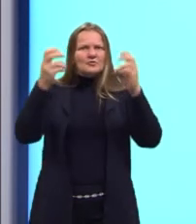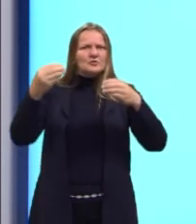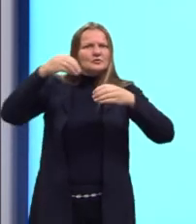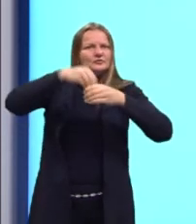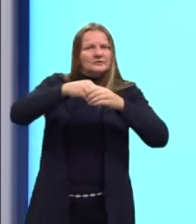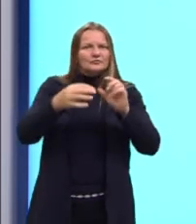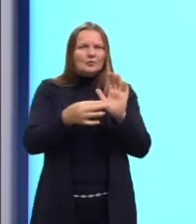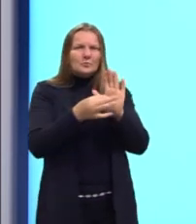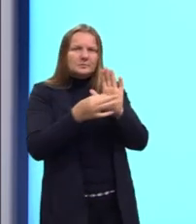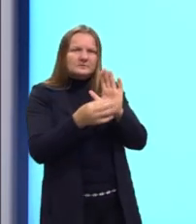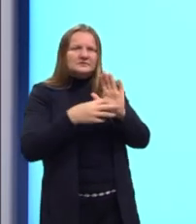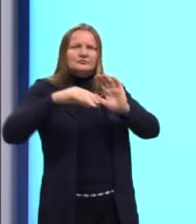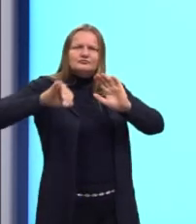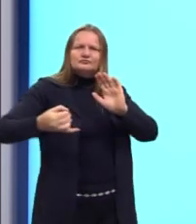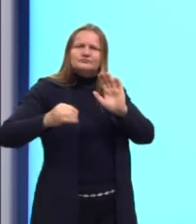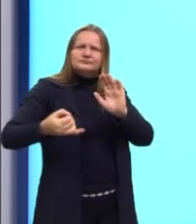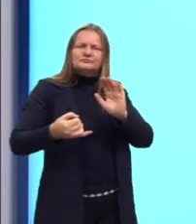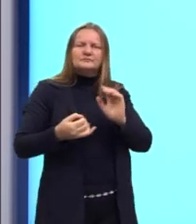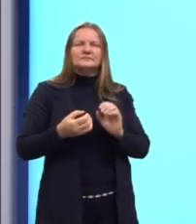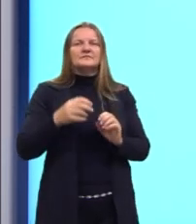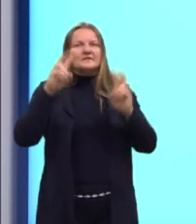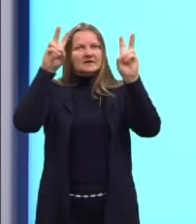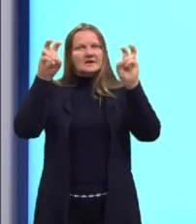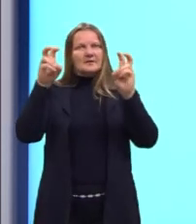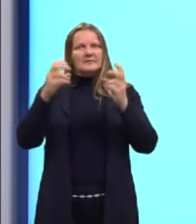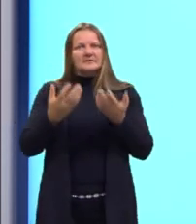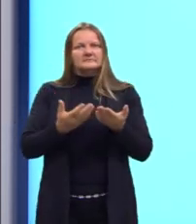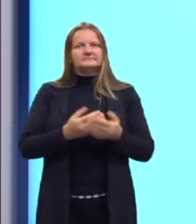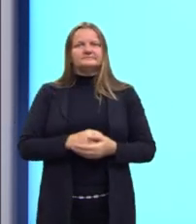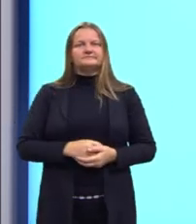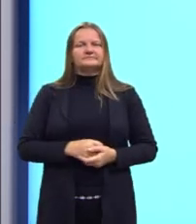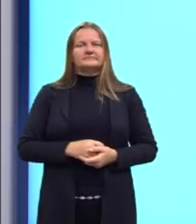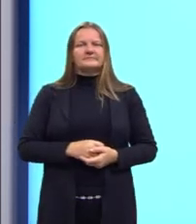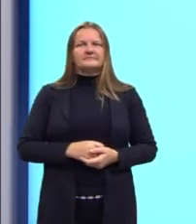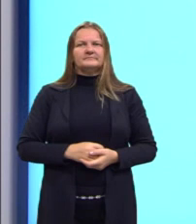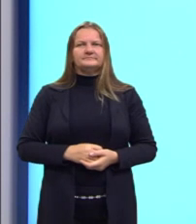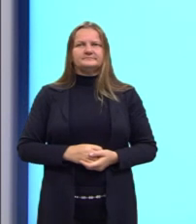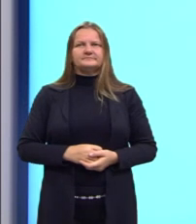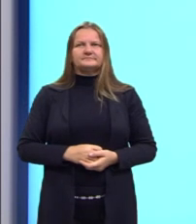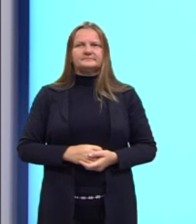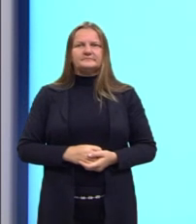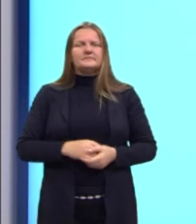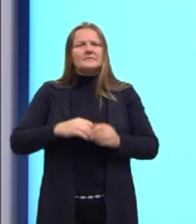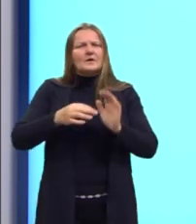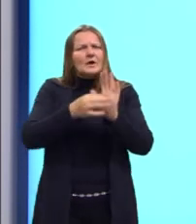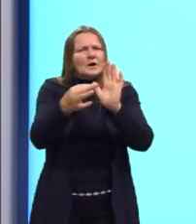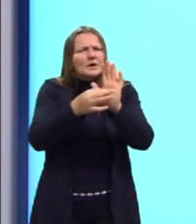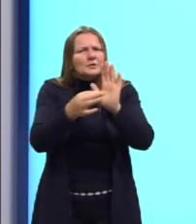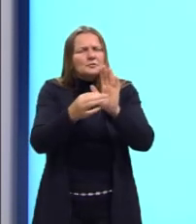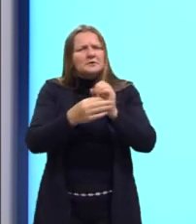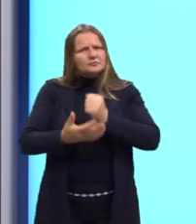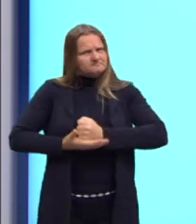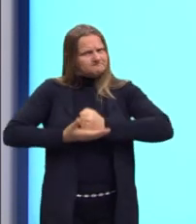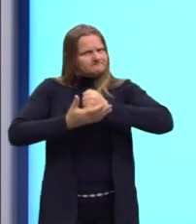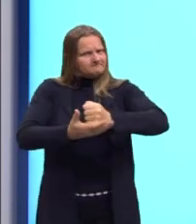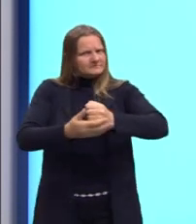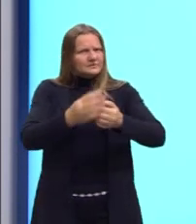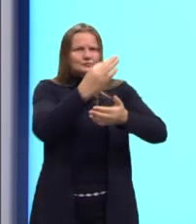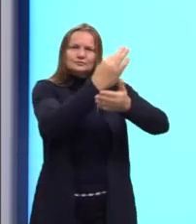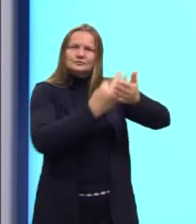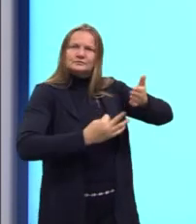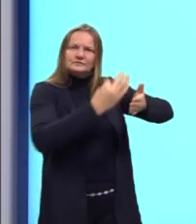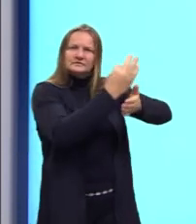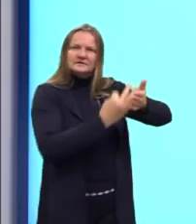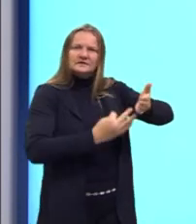Faz a tua tese setando o tema que foi dado para a tua redação. Com argumentos que a sustentem ao longo do texto.